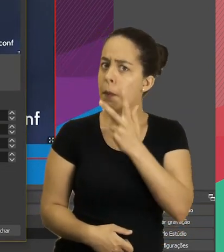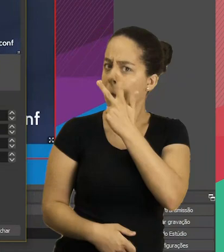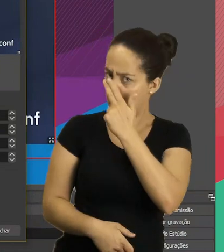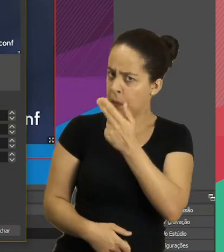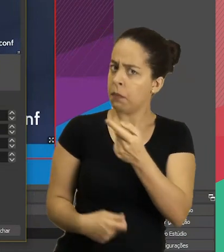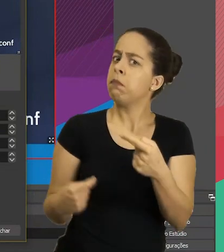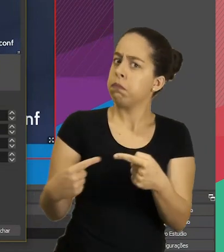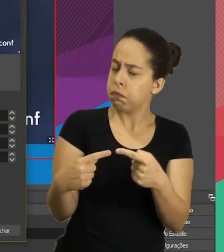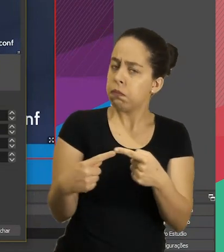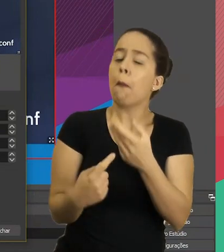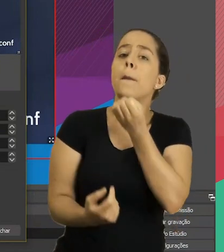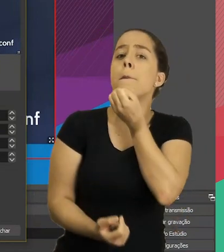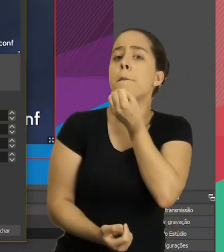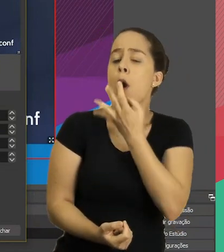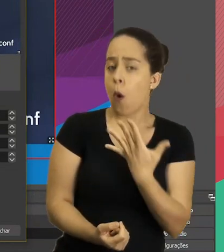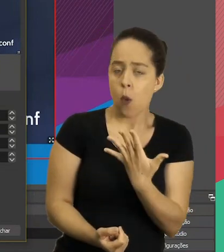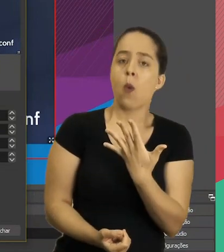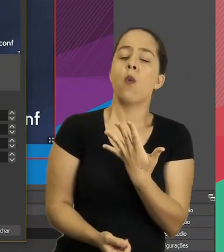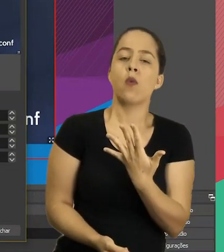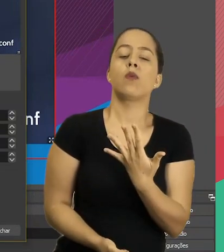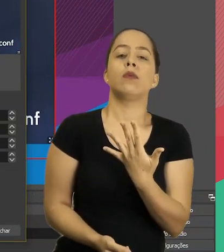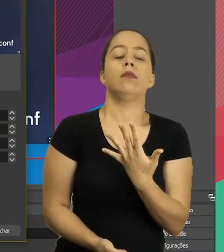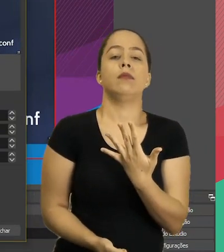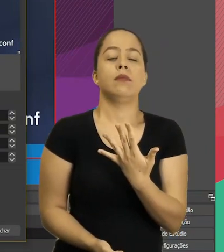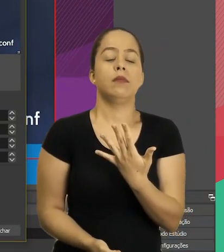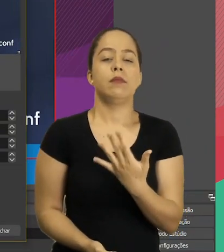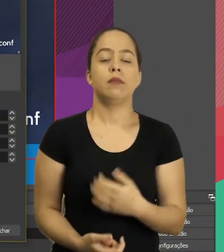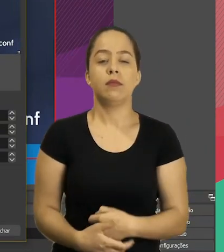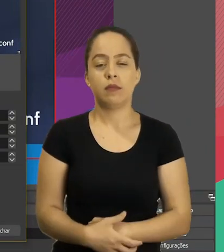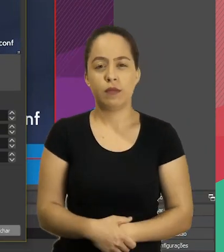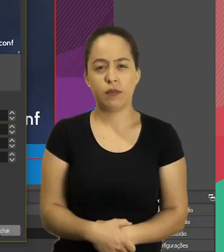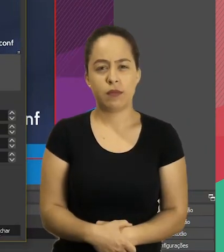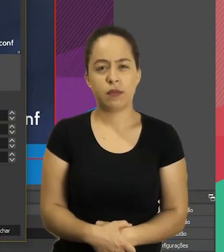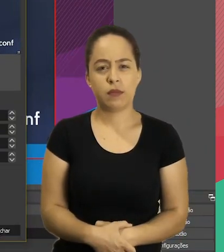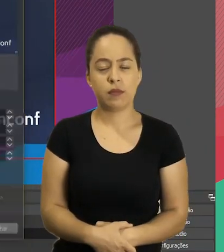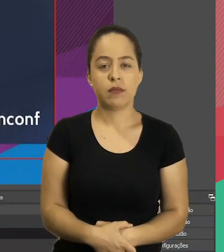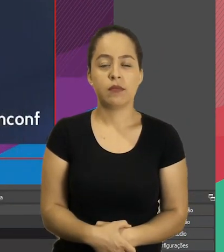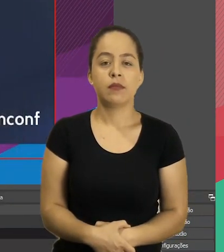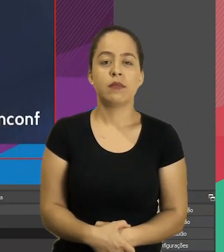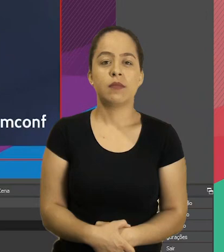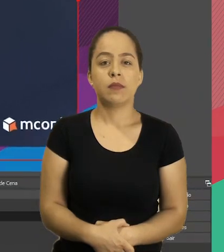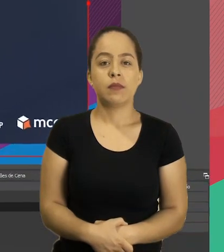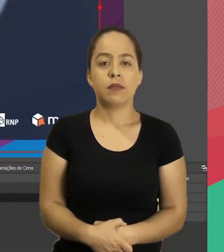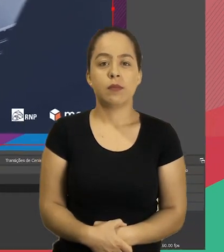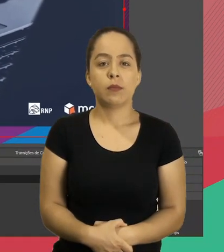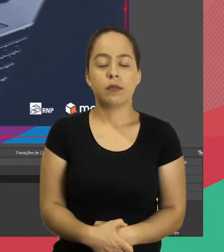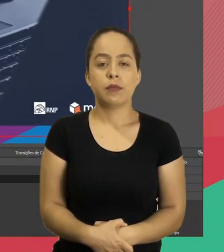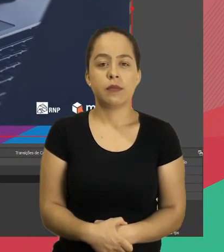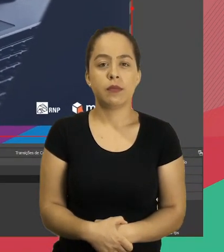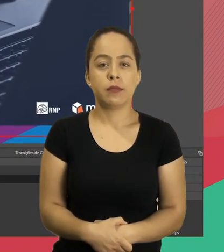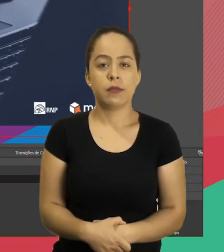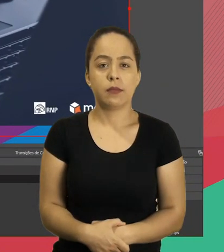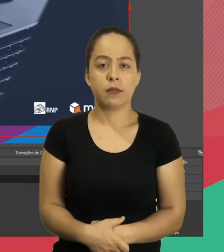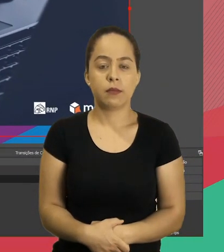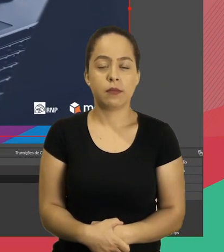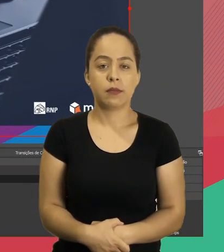38. Olha 38 já foi suficiente. Aí vou deixar assim. E vamos ver como é que ficou aqui.